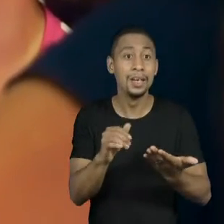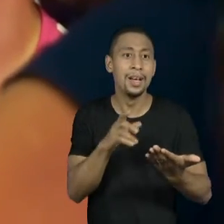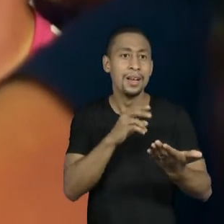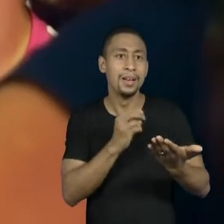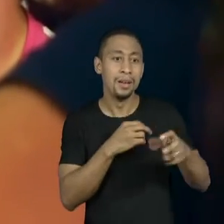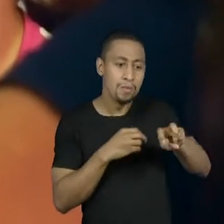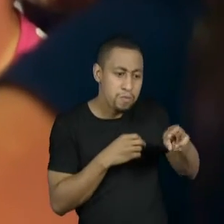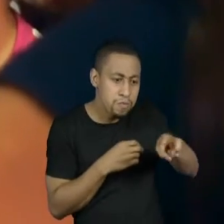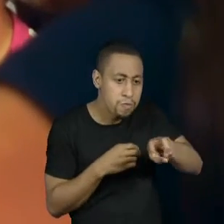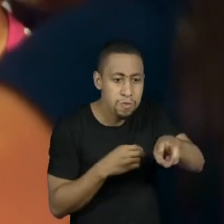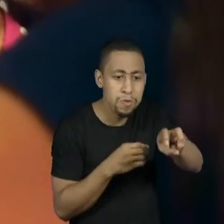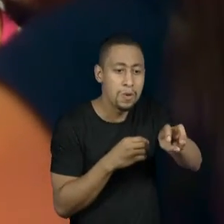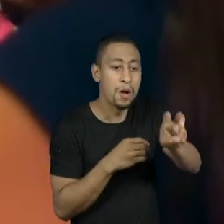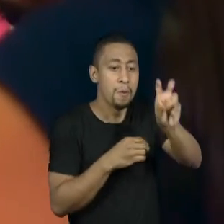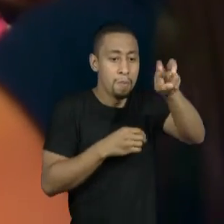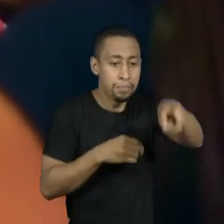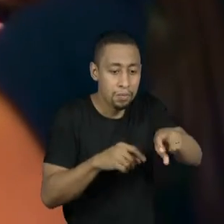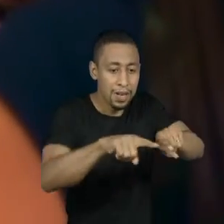dentro da rua.